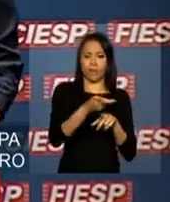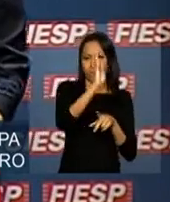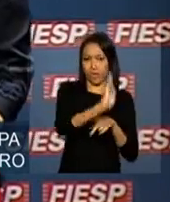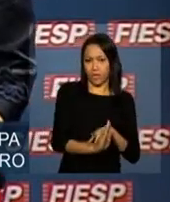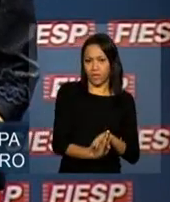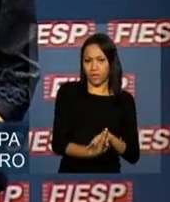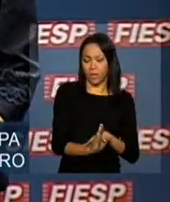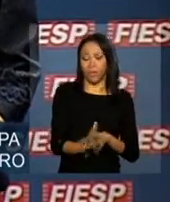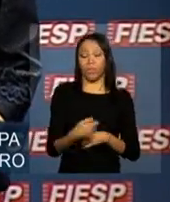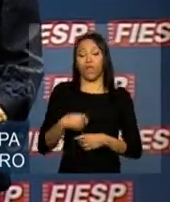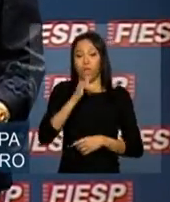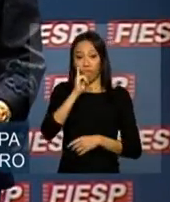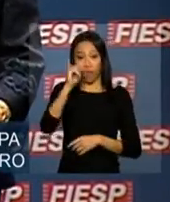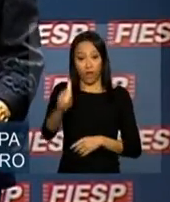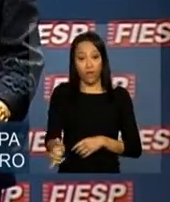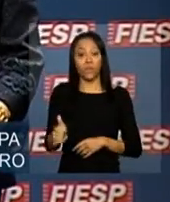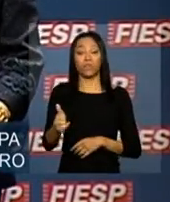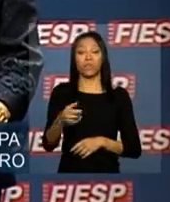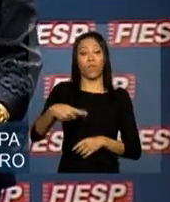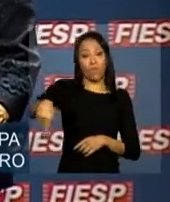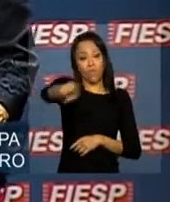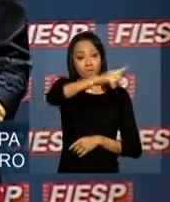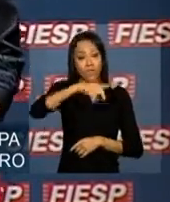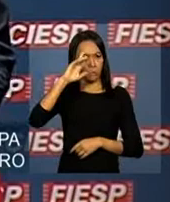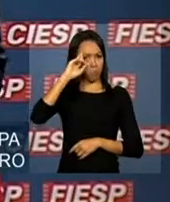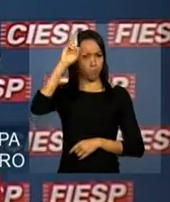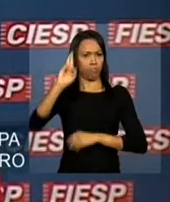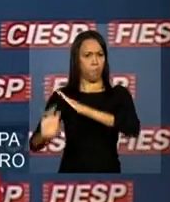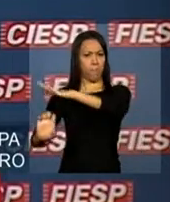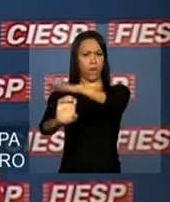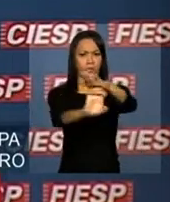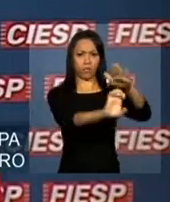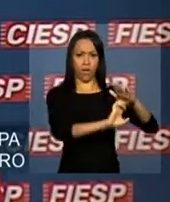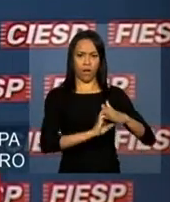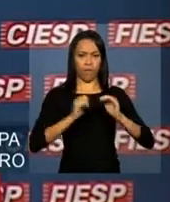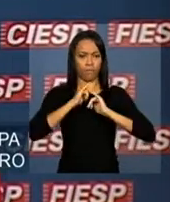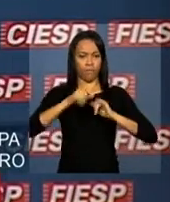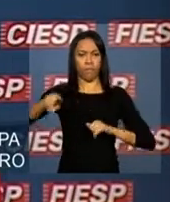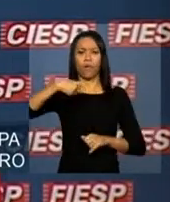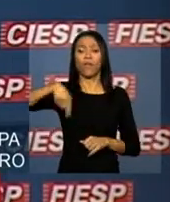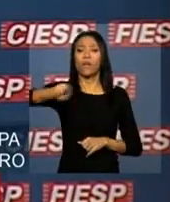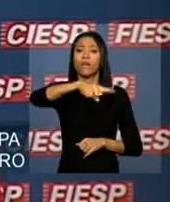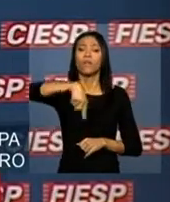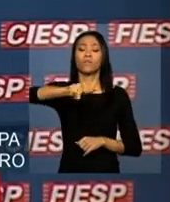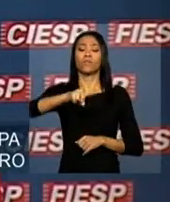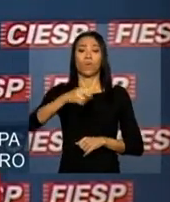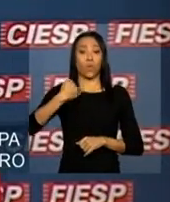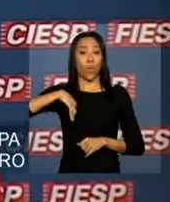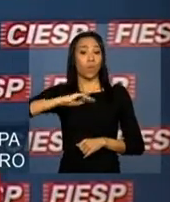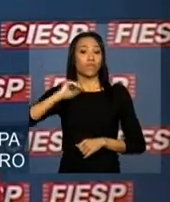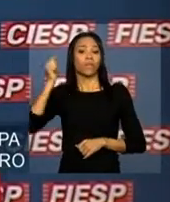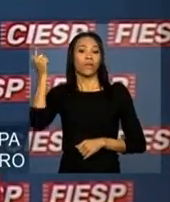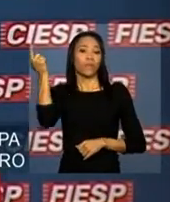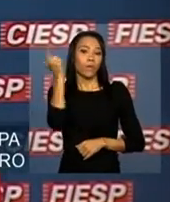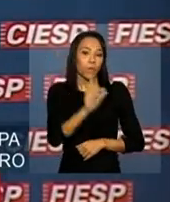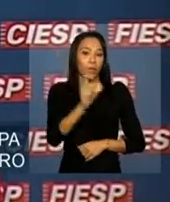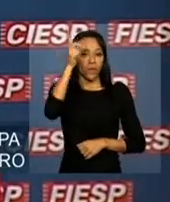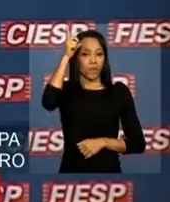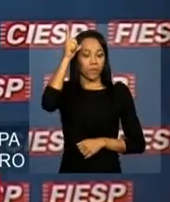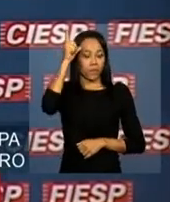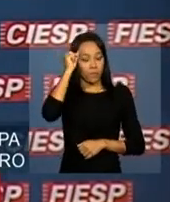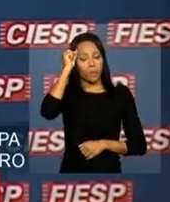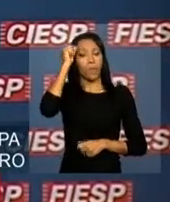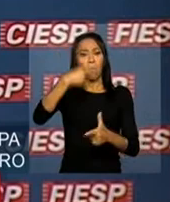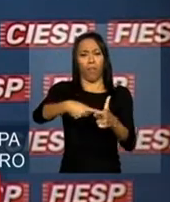Senhor presidente, senhores empresários, a plena superação dos efeitos da crise econômica dos